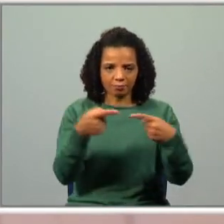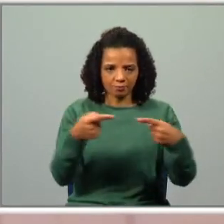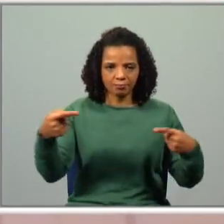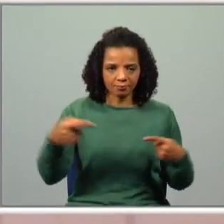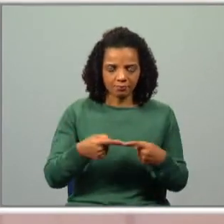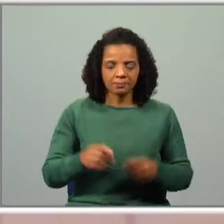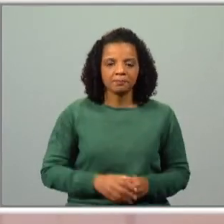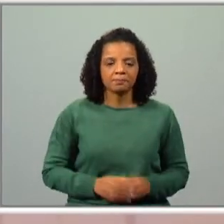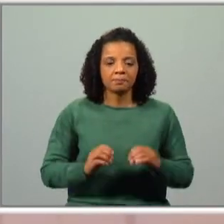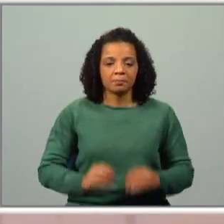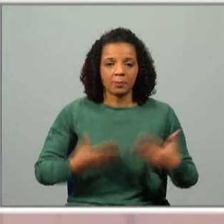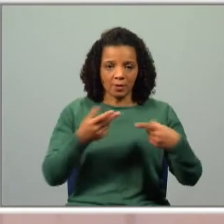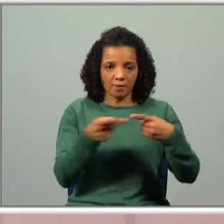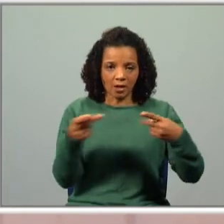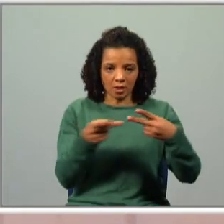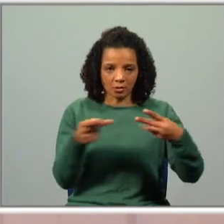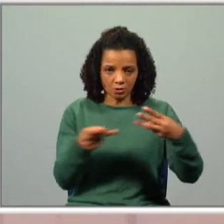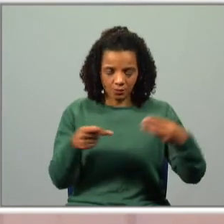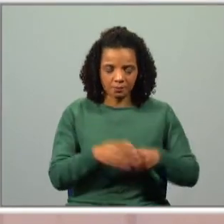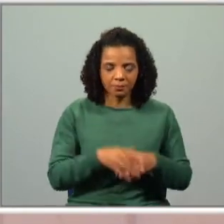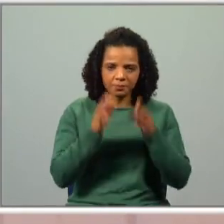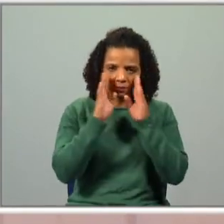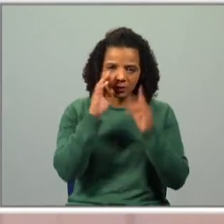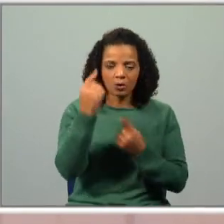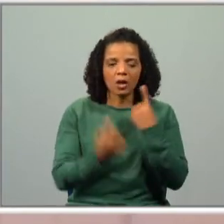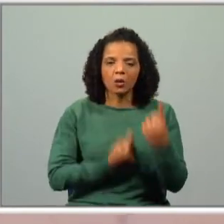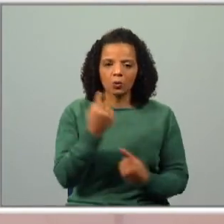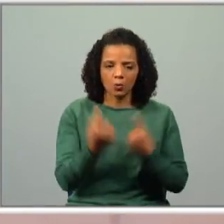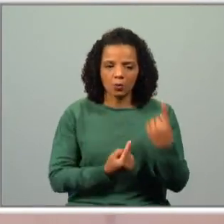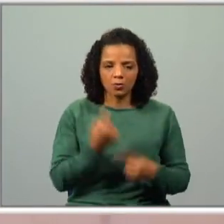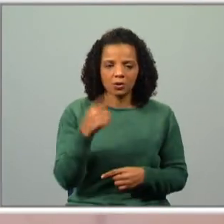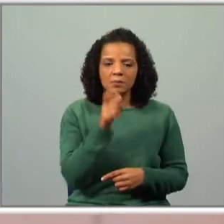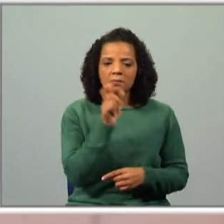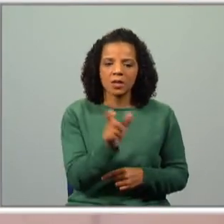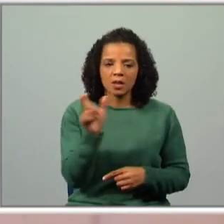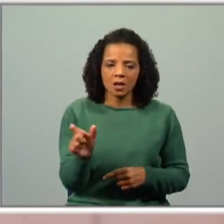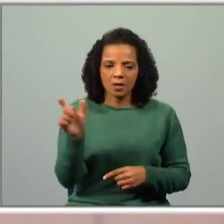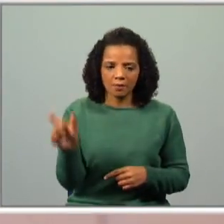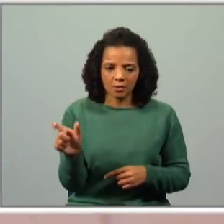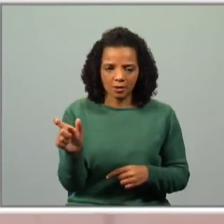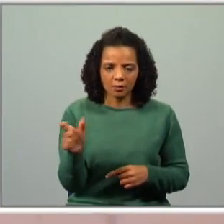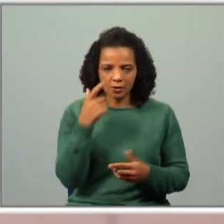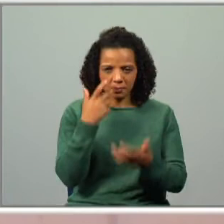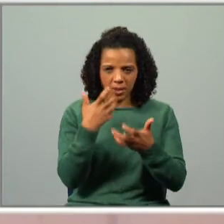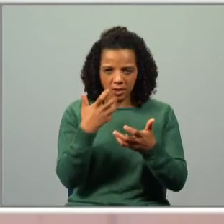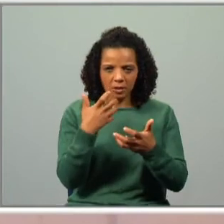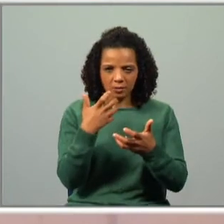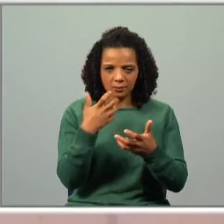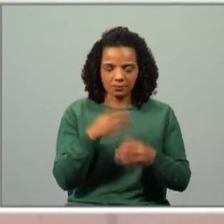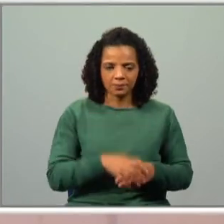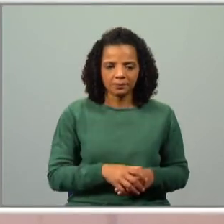começar por vos apresentar as frases. Atenção, algumas delas têm palavras que estão destacadas. Ou seja,